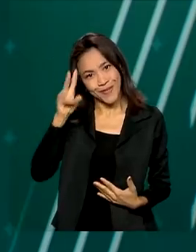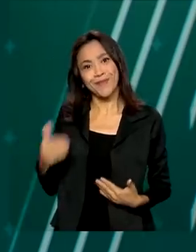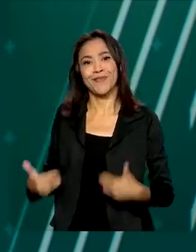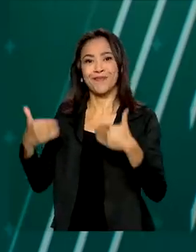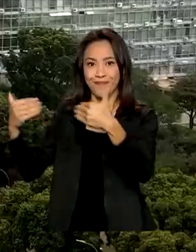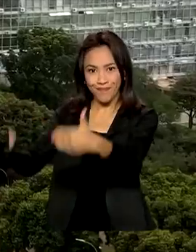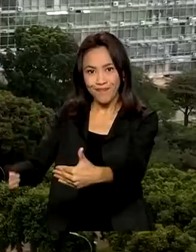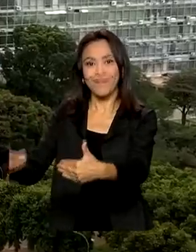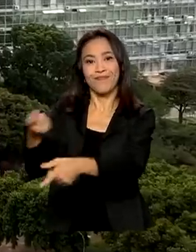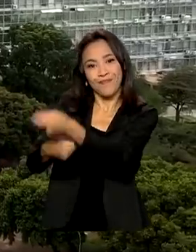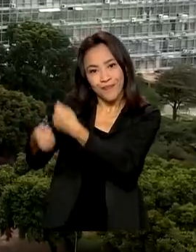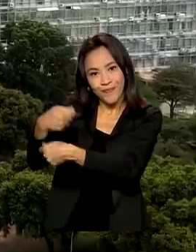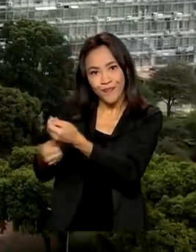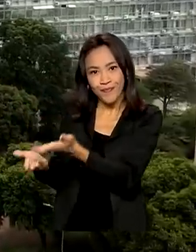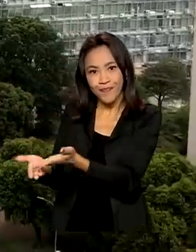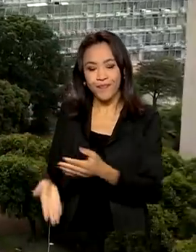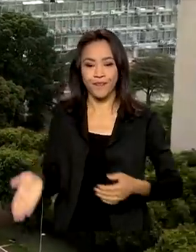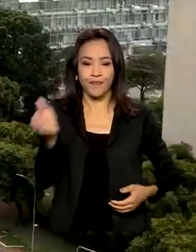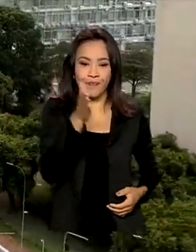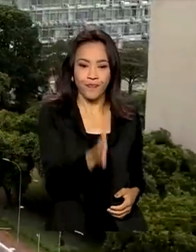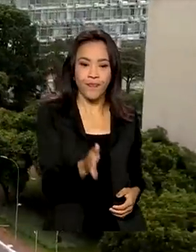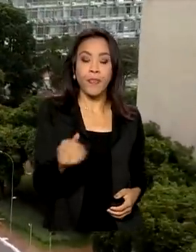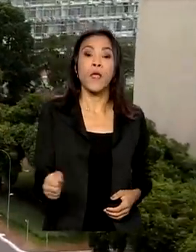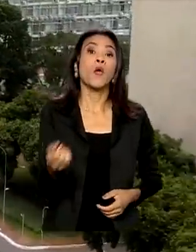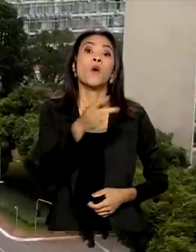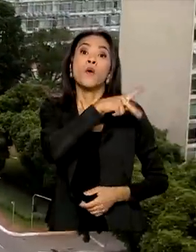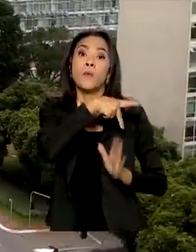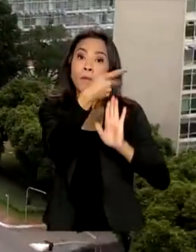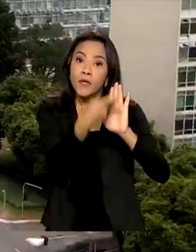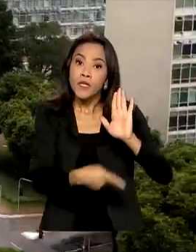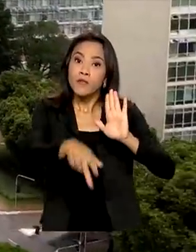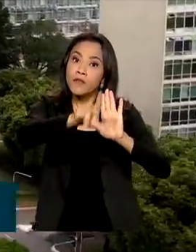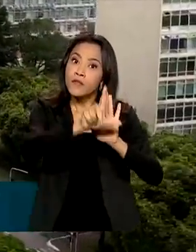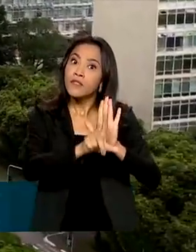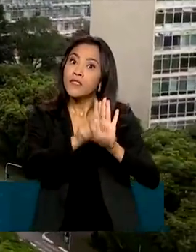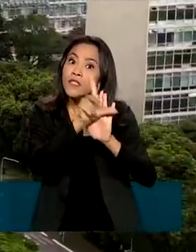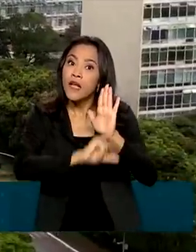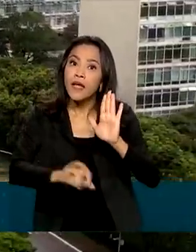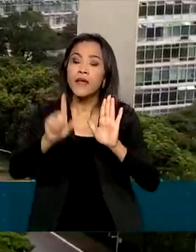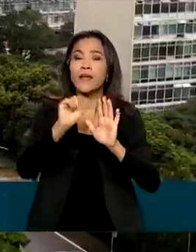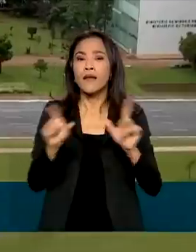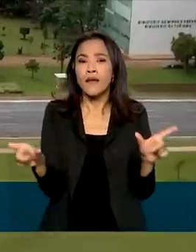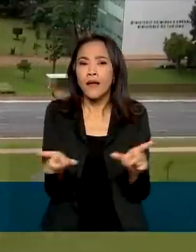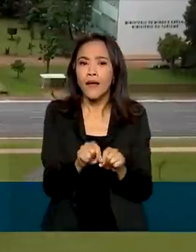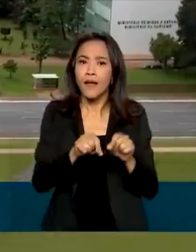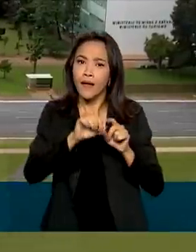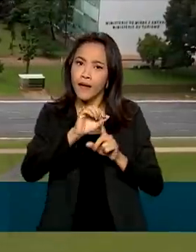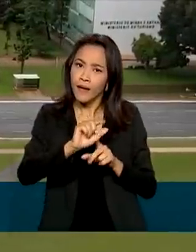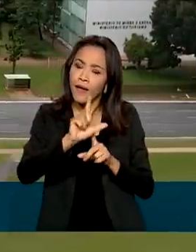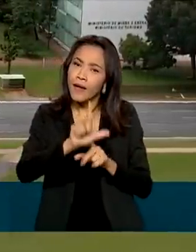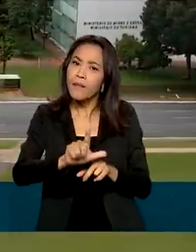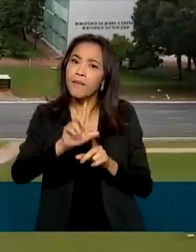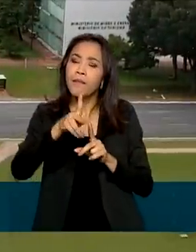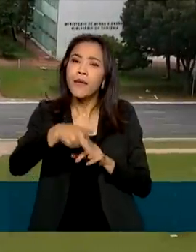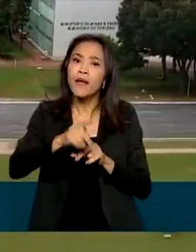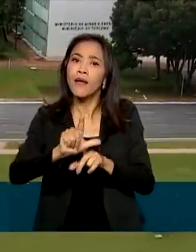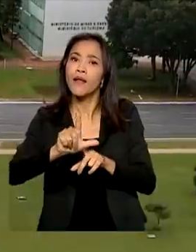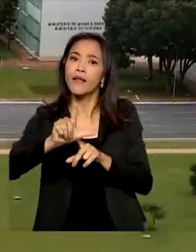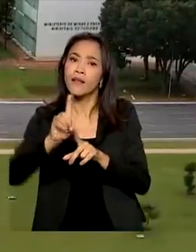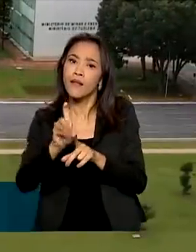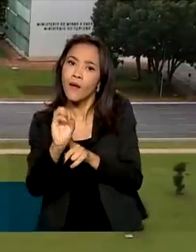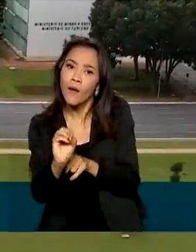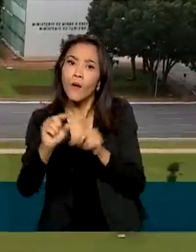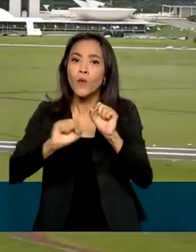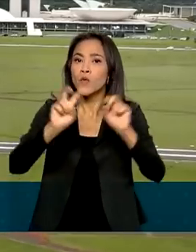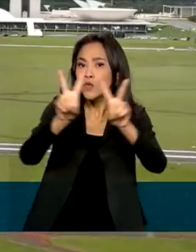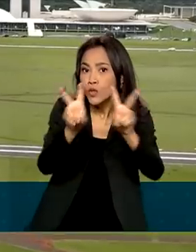Economia. O projeto de lei de diretrizes orçamentárias, conhecido como PRDO, traz as metas, as prioridades e a política